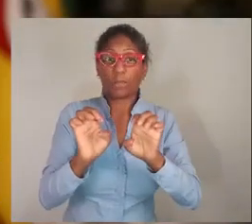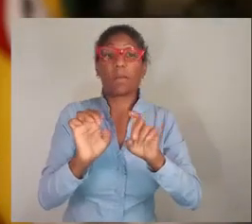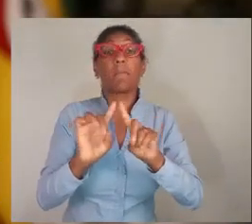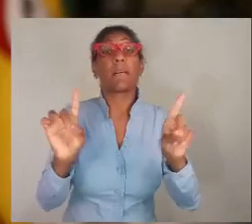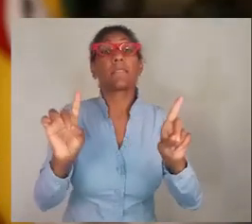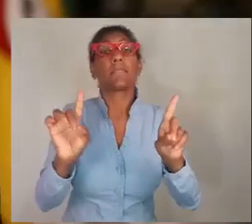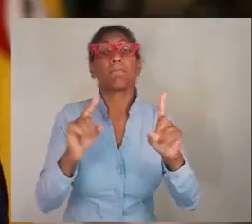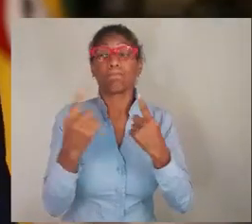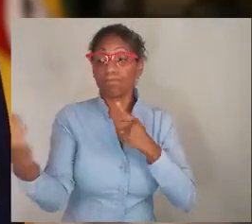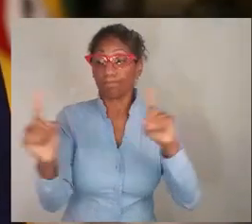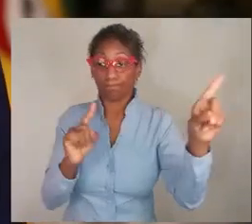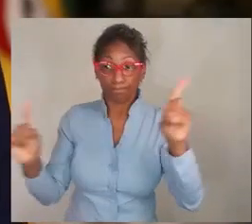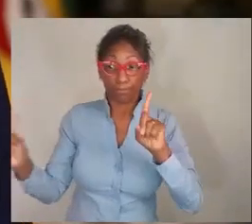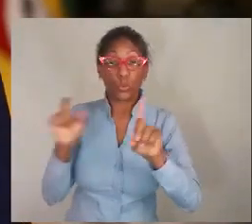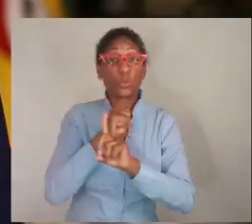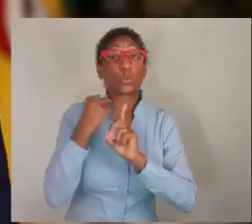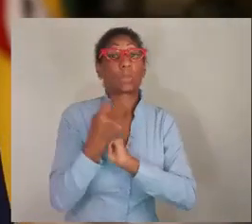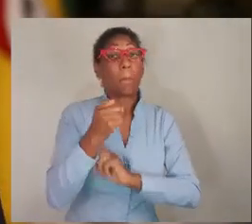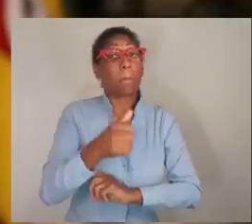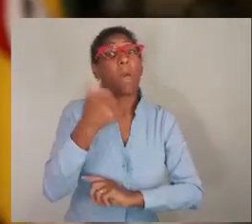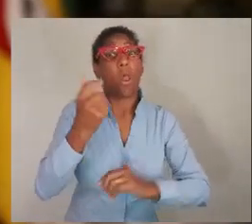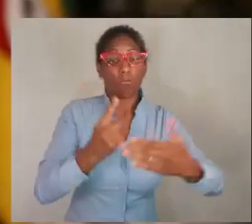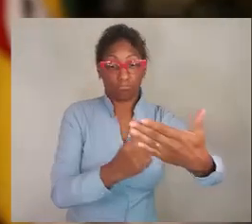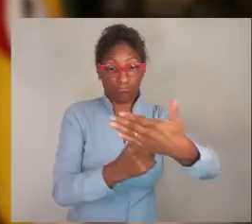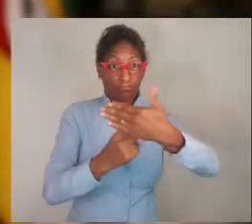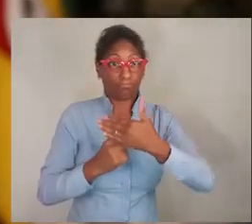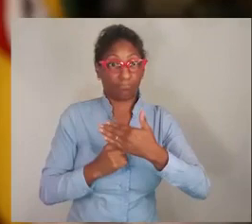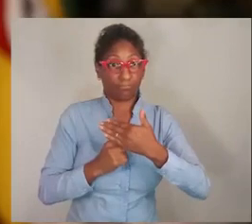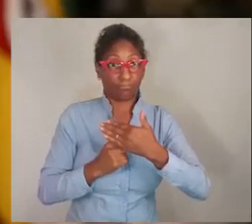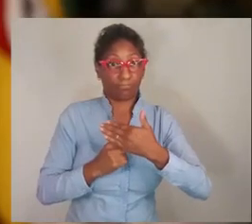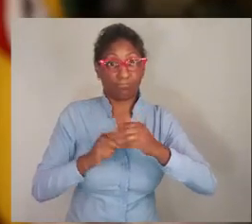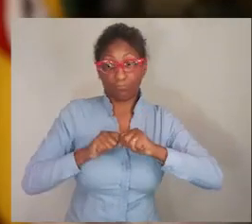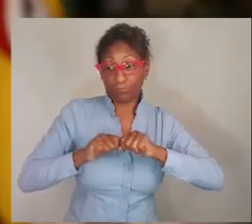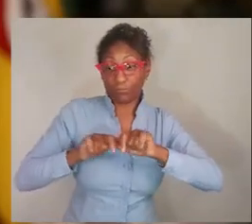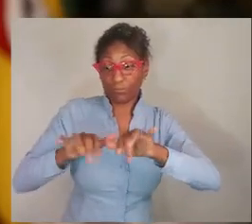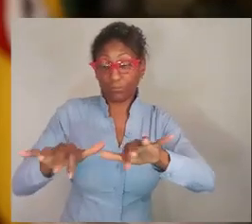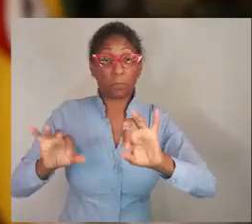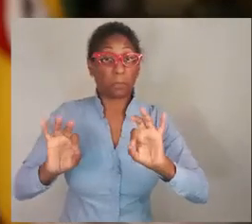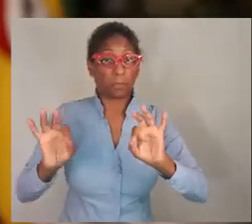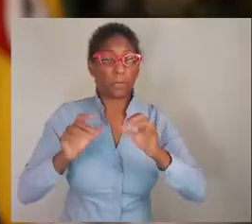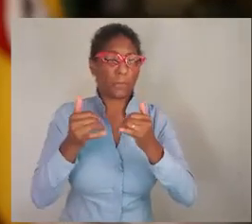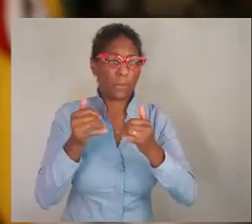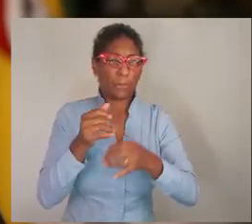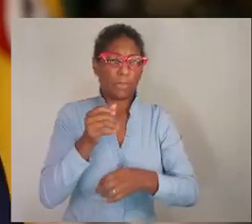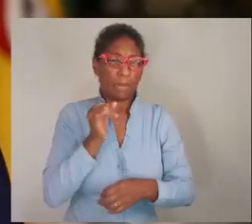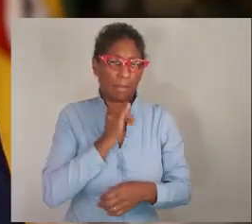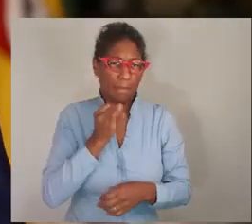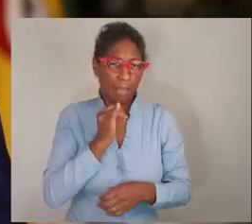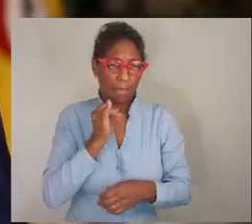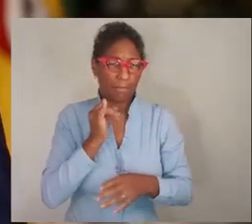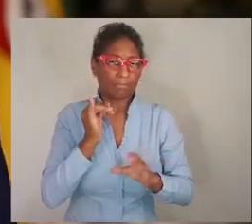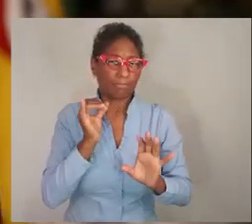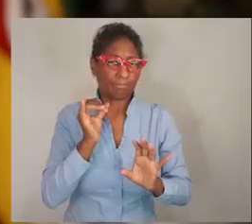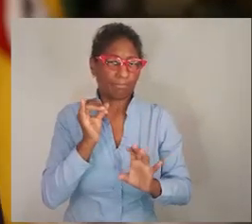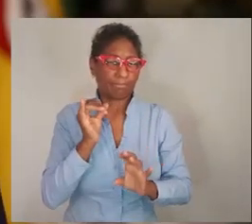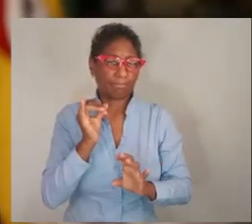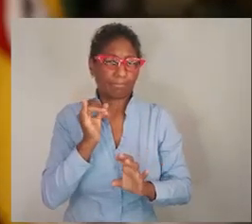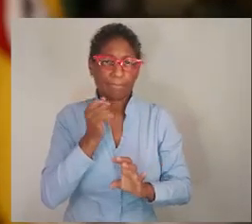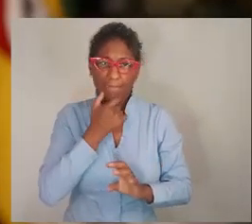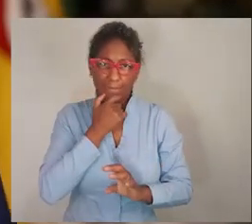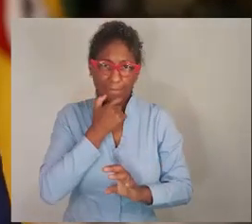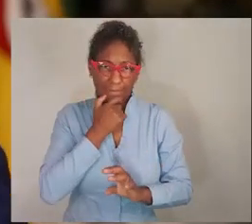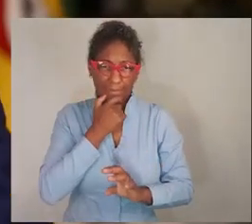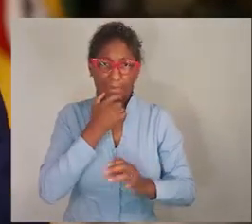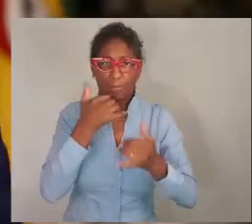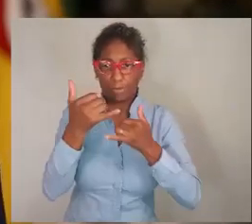distanciamento social, como uma forma de reduzir a velocidade do contágio. A Inglaterra, por exemplo, só